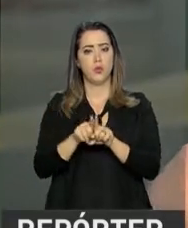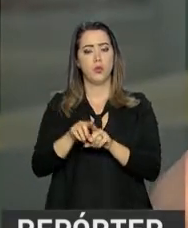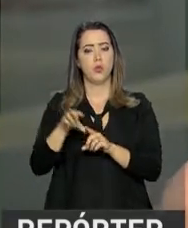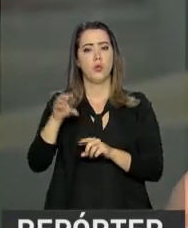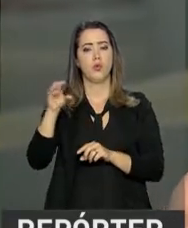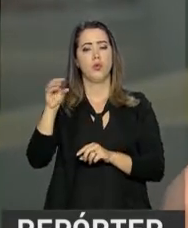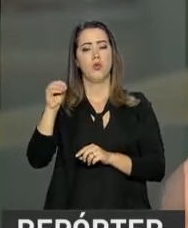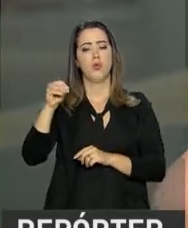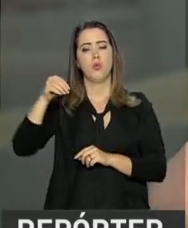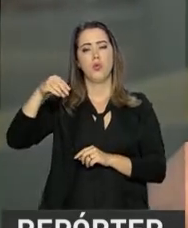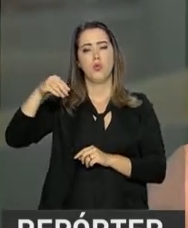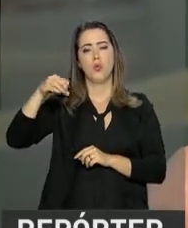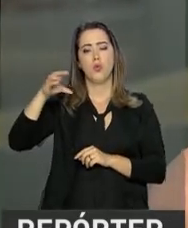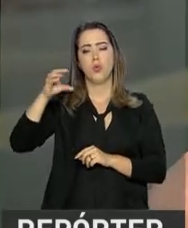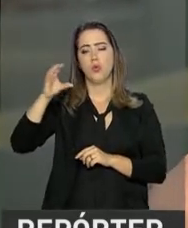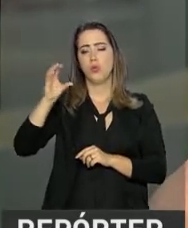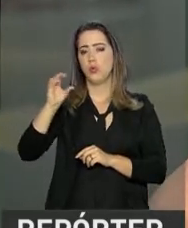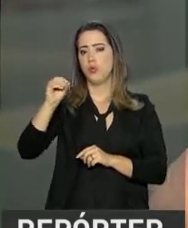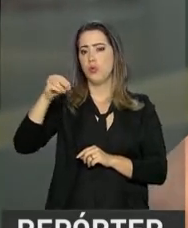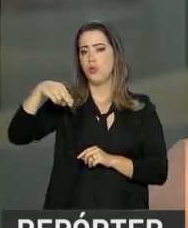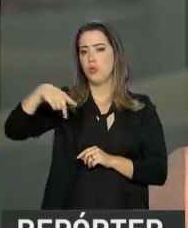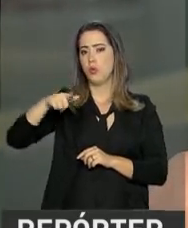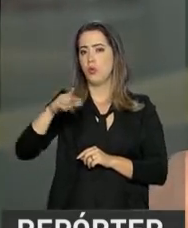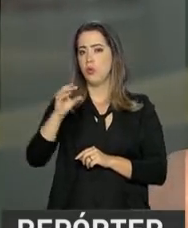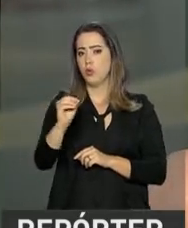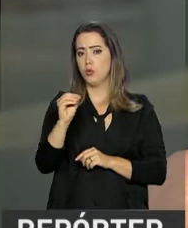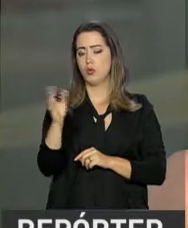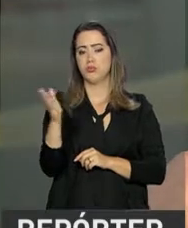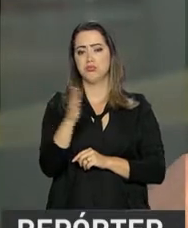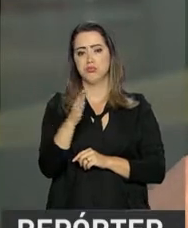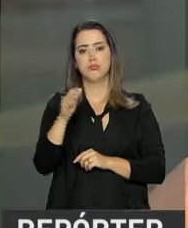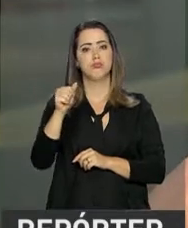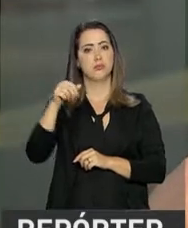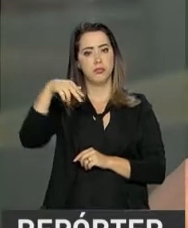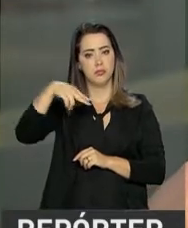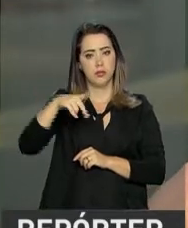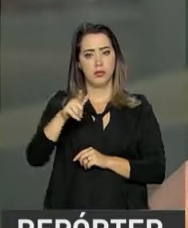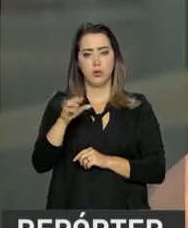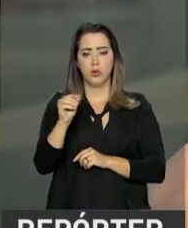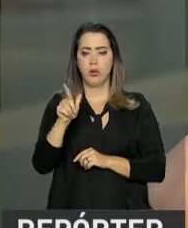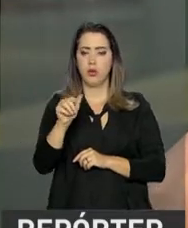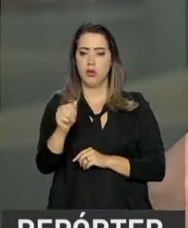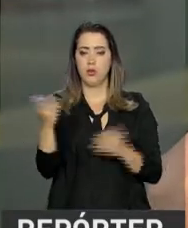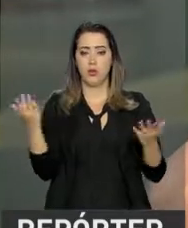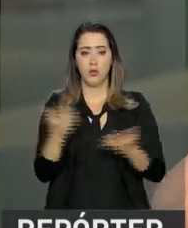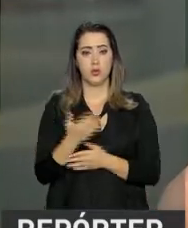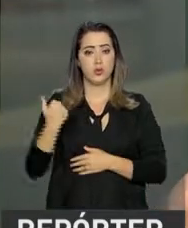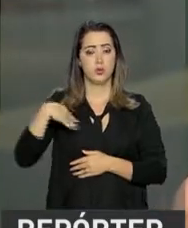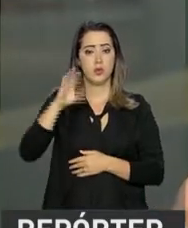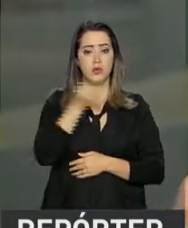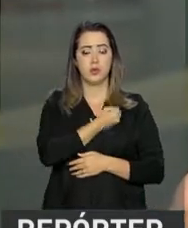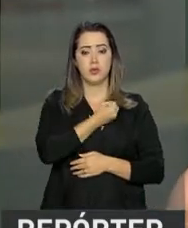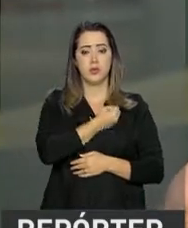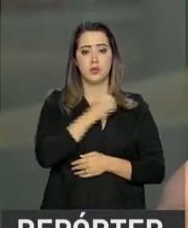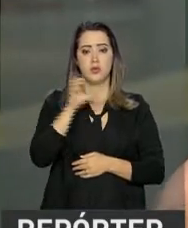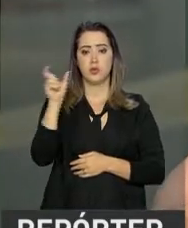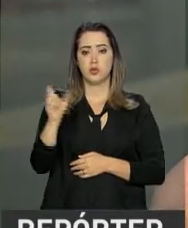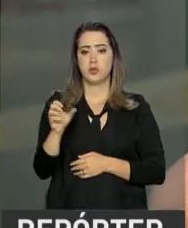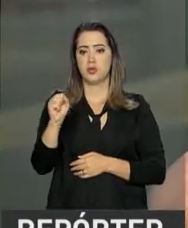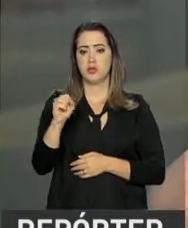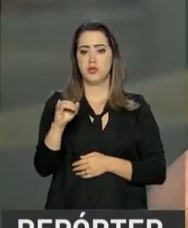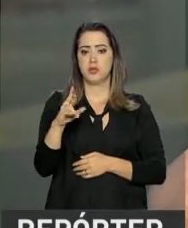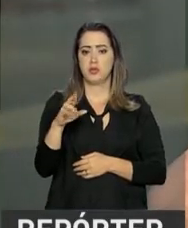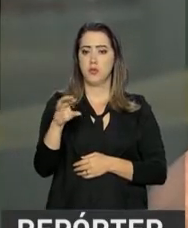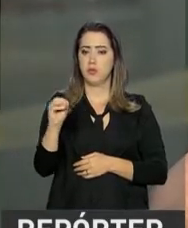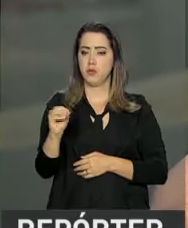Angola e mais algumas outras nacionalidades. De refugiados reconhecidos, o maior número hoje no país é de sírios, seguidos por